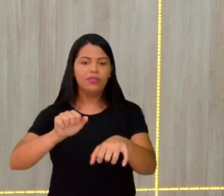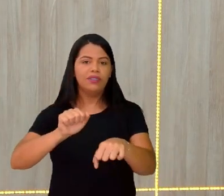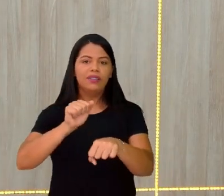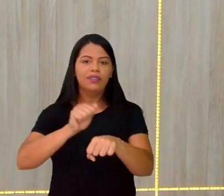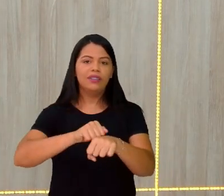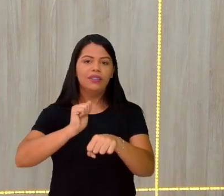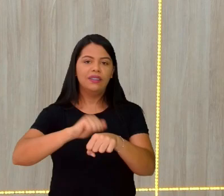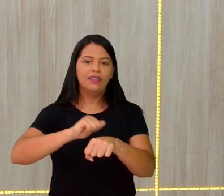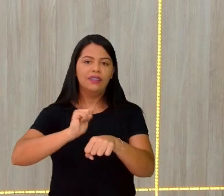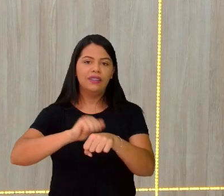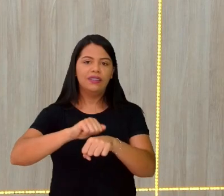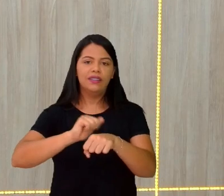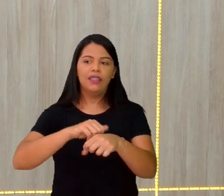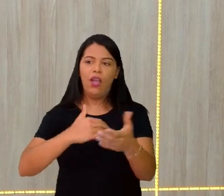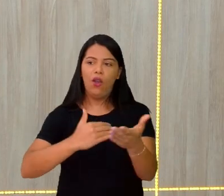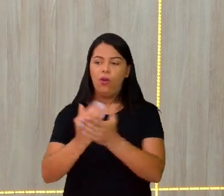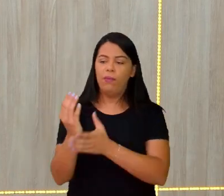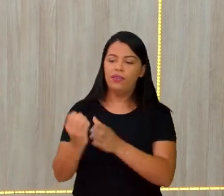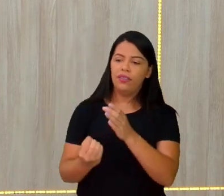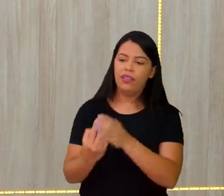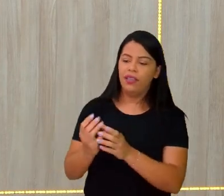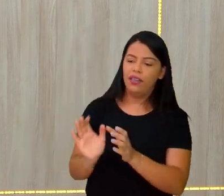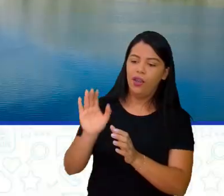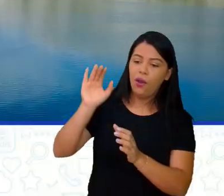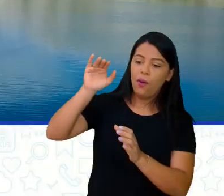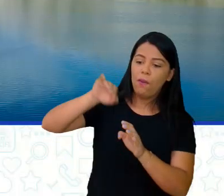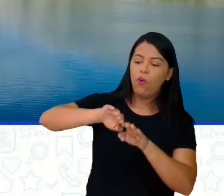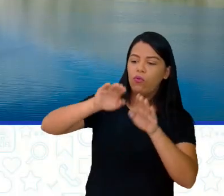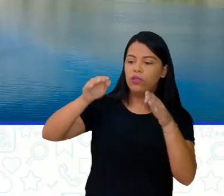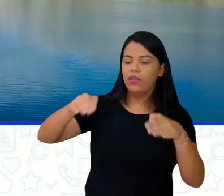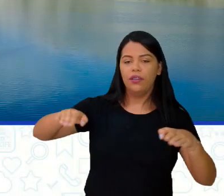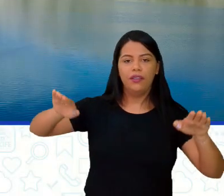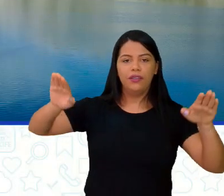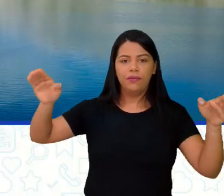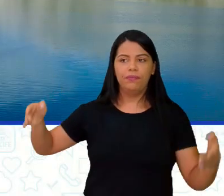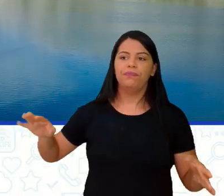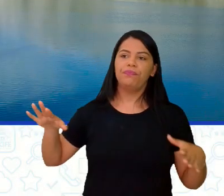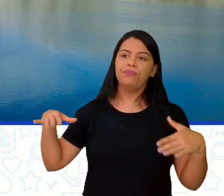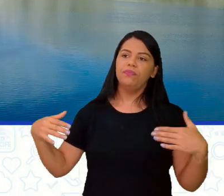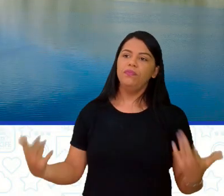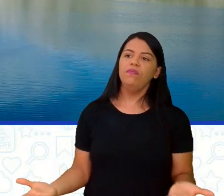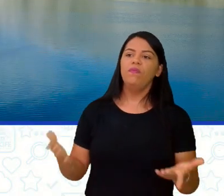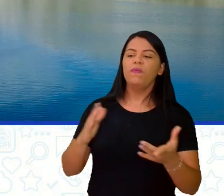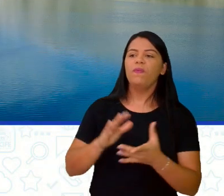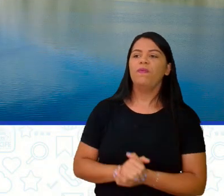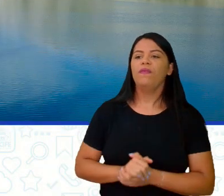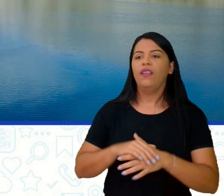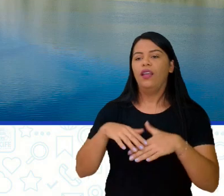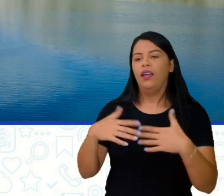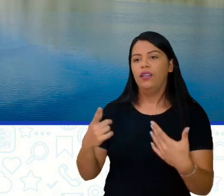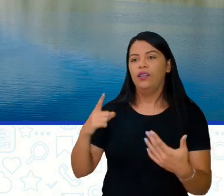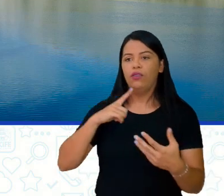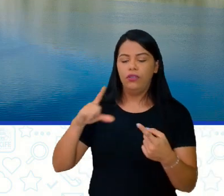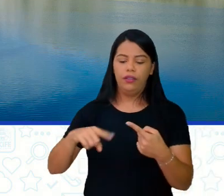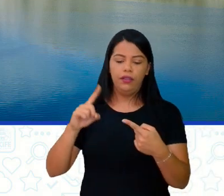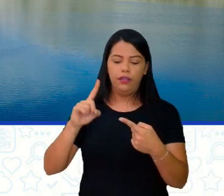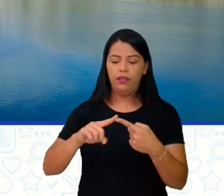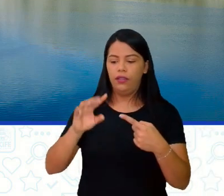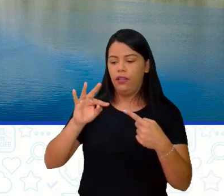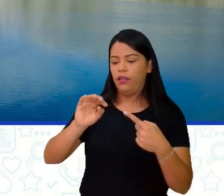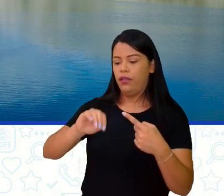forma externa, né? É o quê? O intemperismo, a erosão e a sedimentação. São os